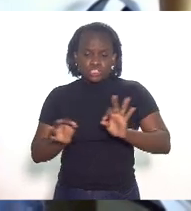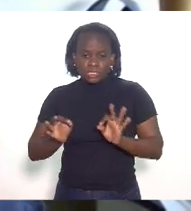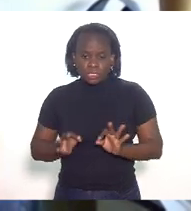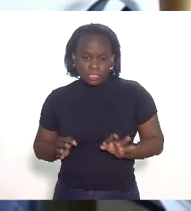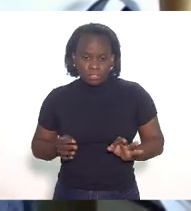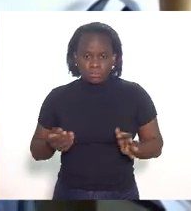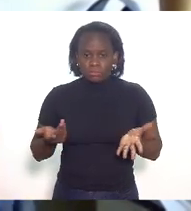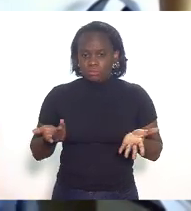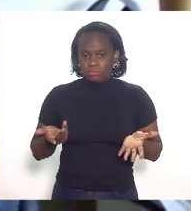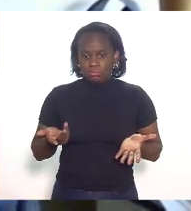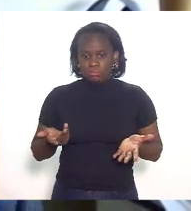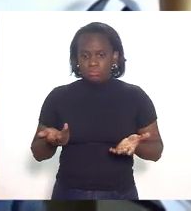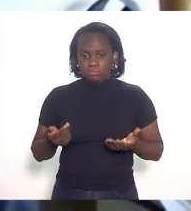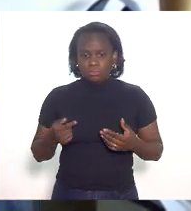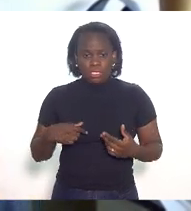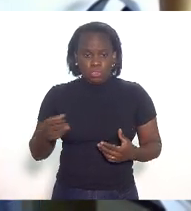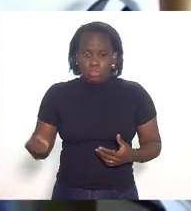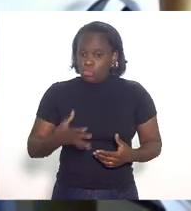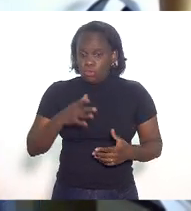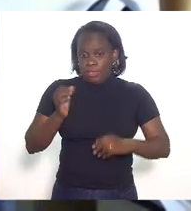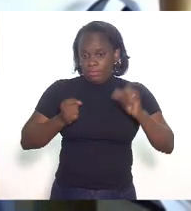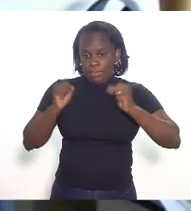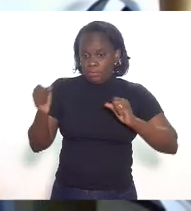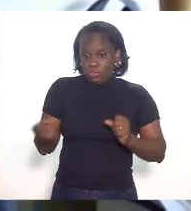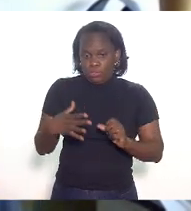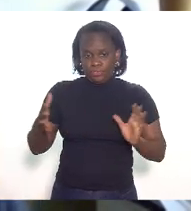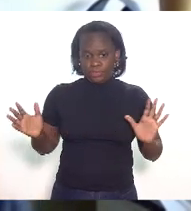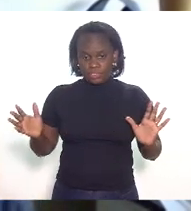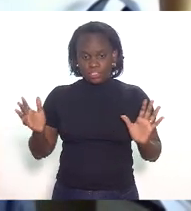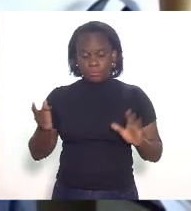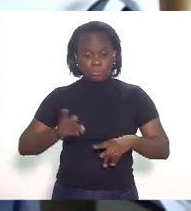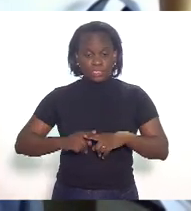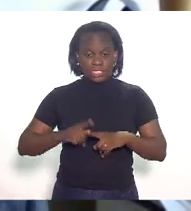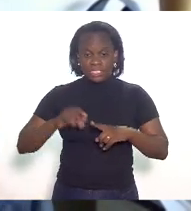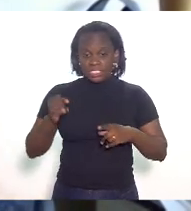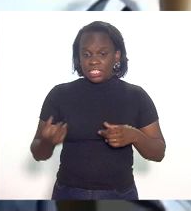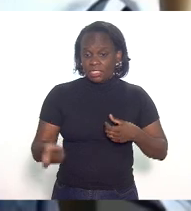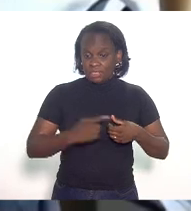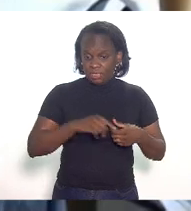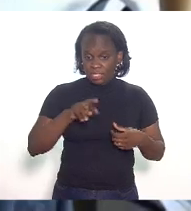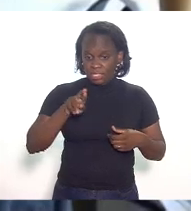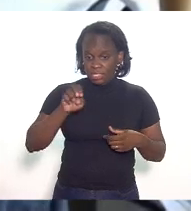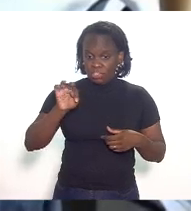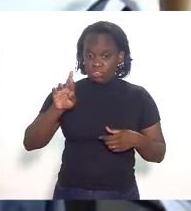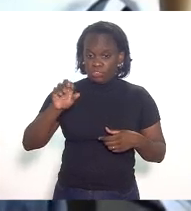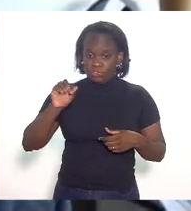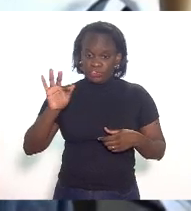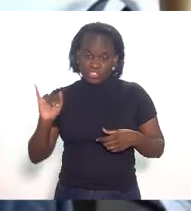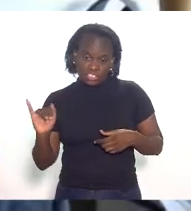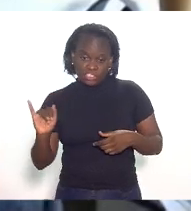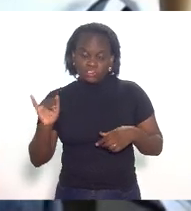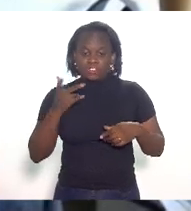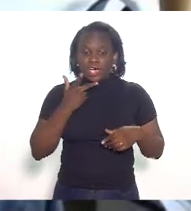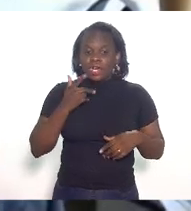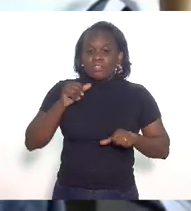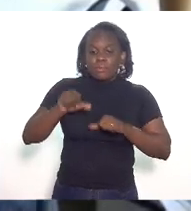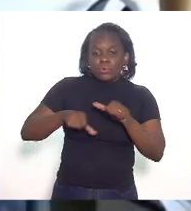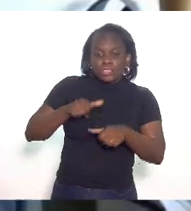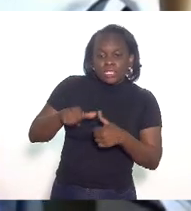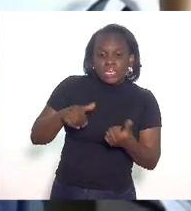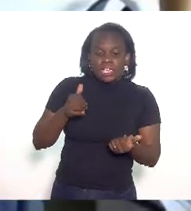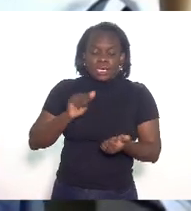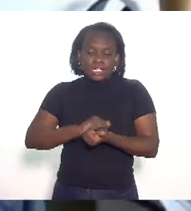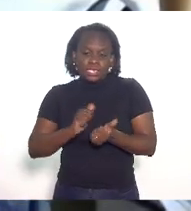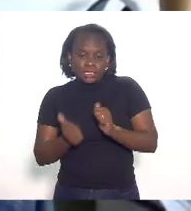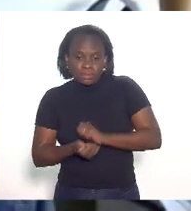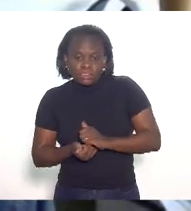projetos de usina para mim o novo é uma usina nova porque se fosse para retrofitar com remodelações desde que